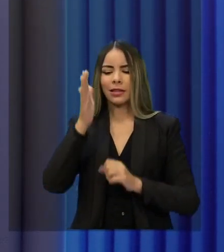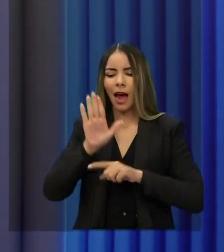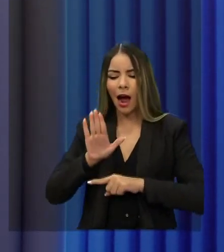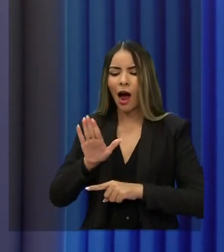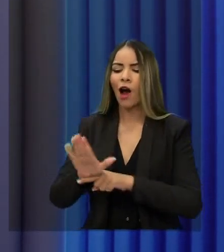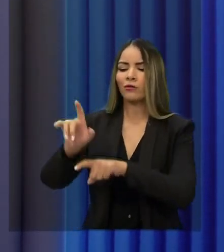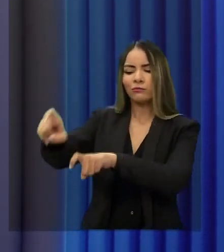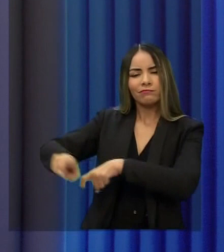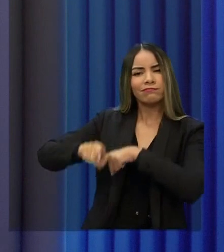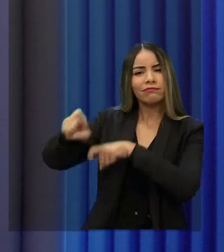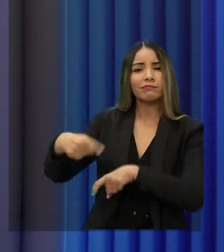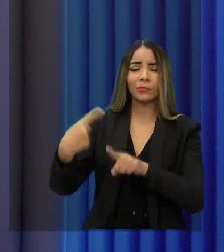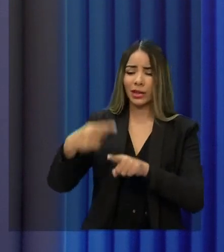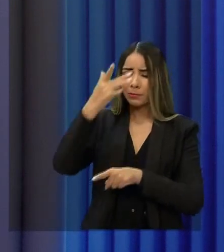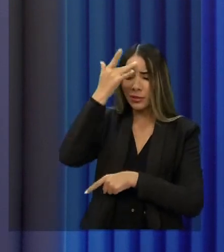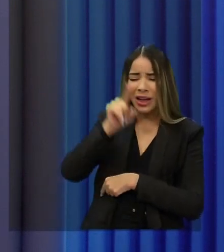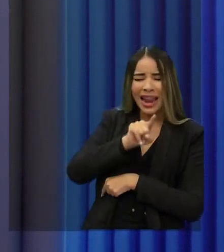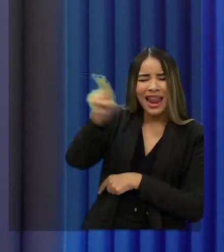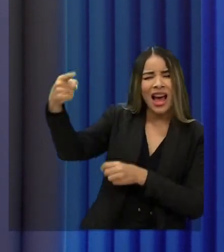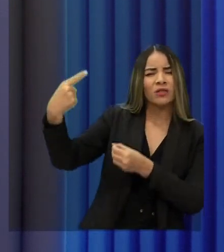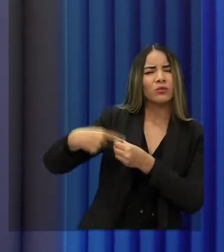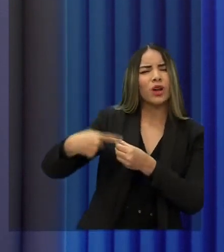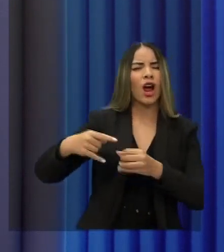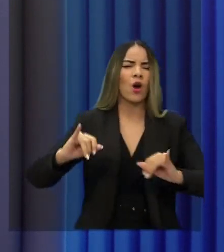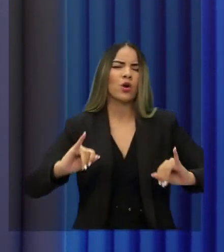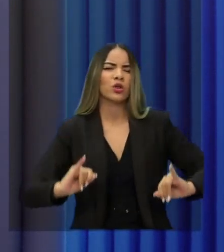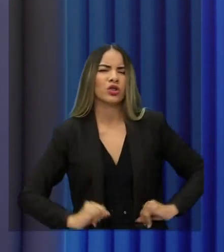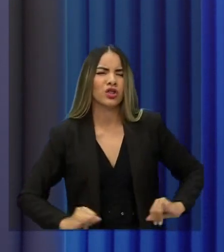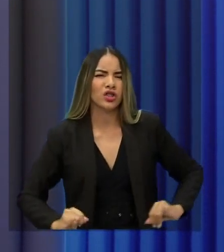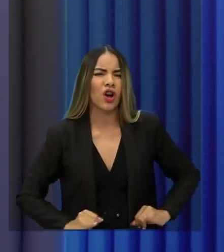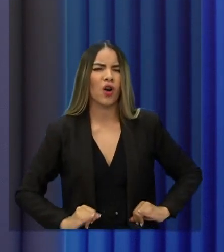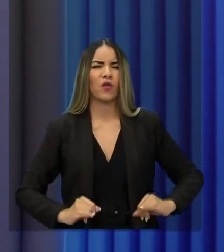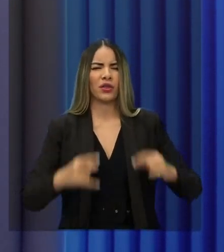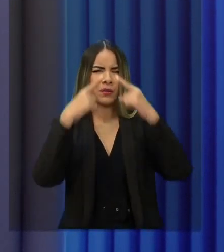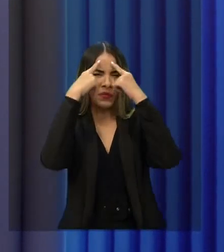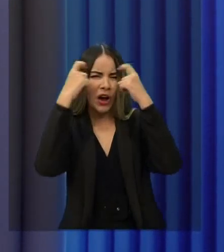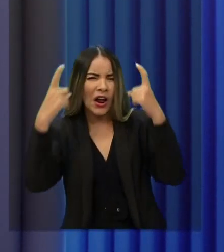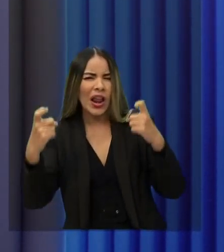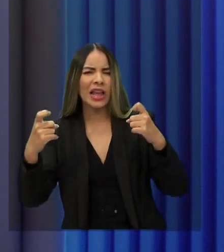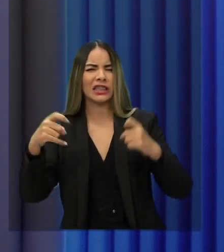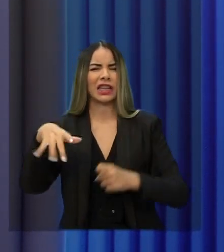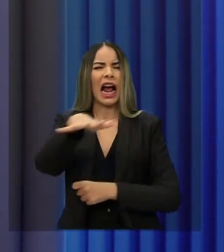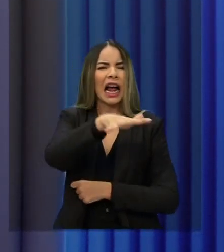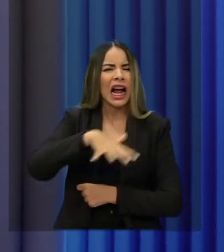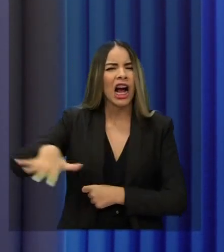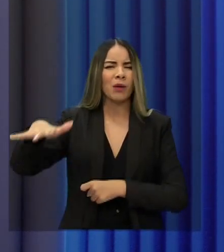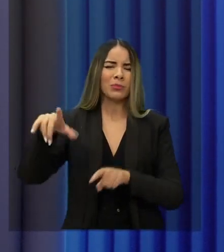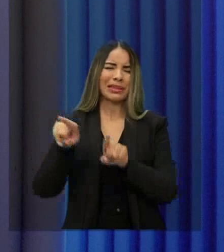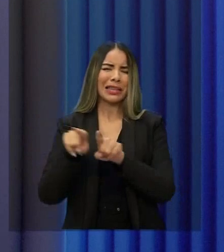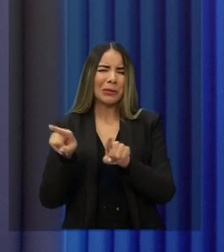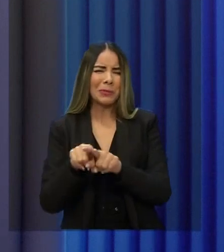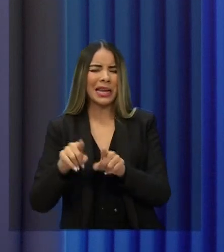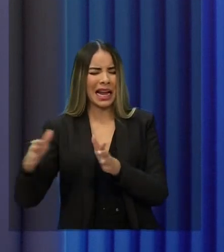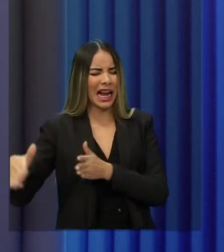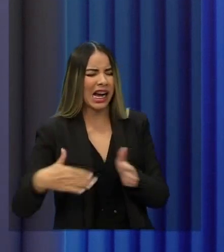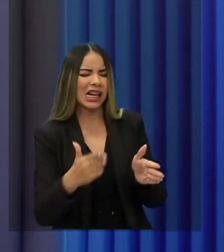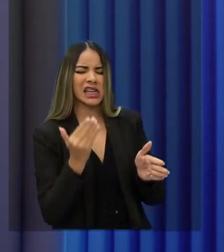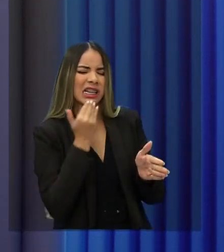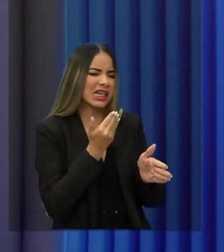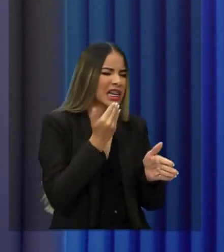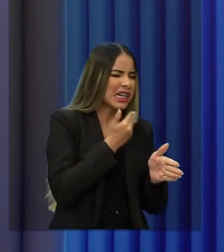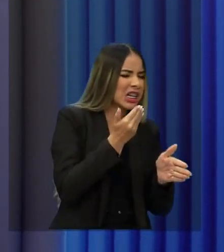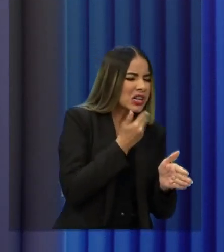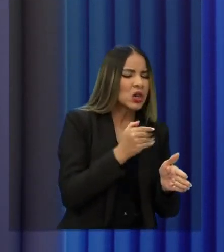O cidadão que está lá no interior, o homem do campo, além de sofrer com a violência no campo, tem dificuldade porque as estradas são de péssima qualidade. Ele não consegue